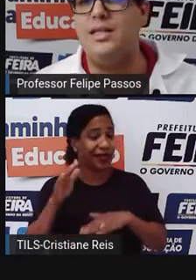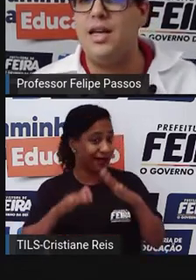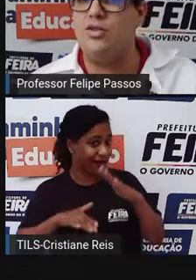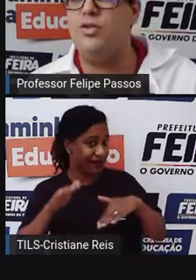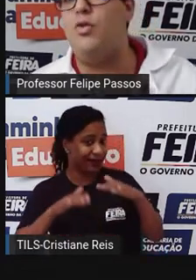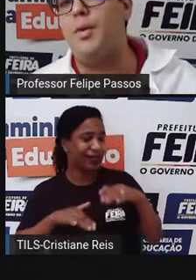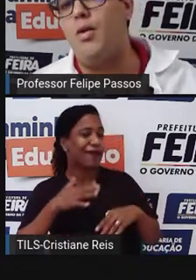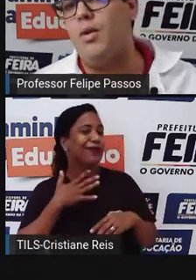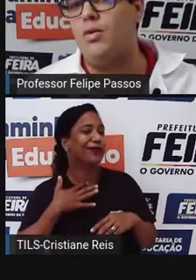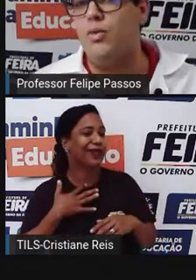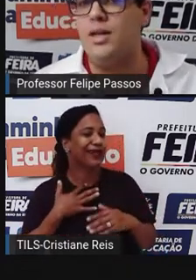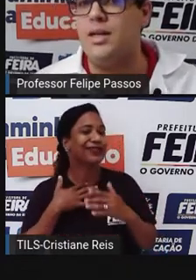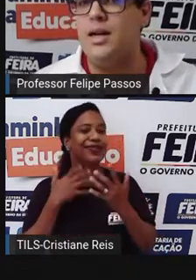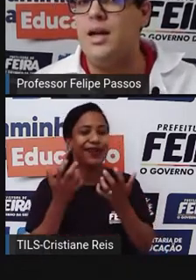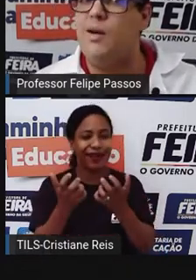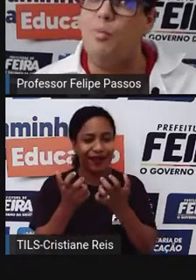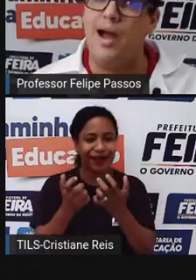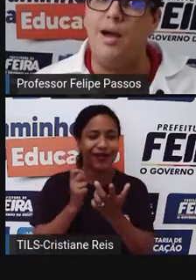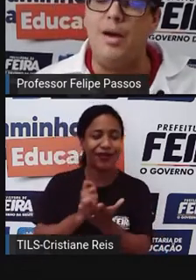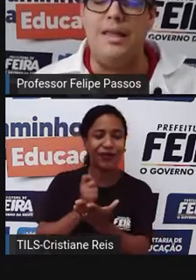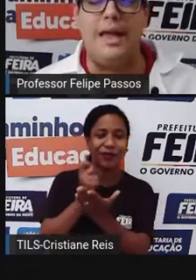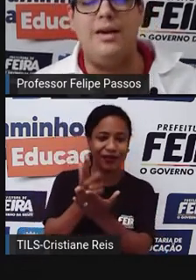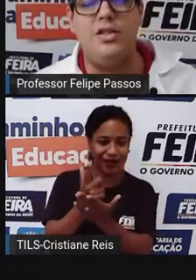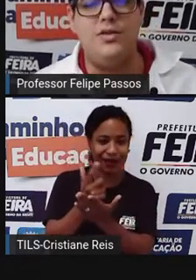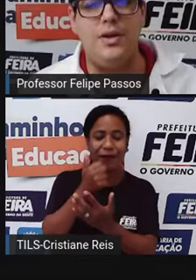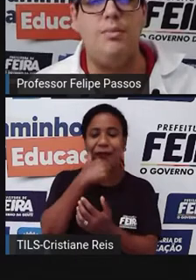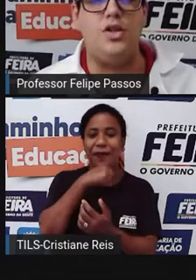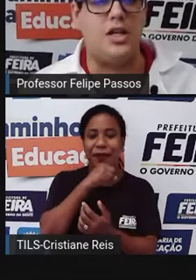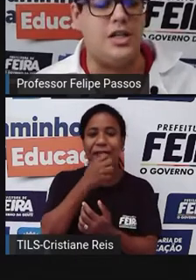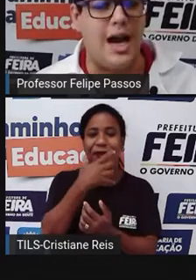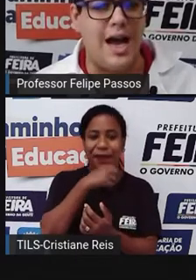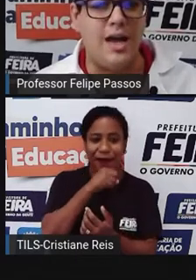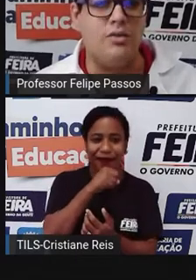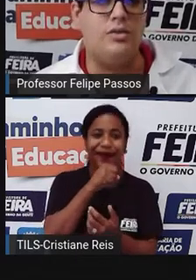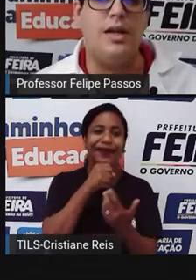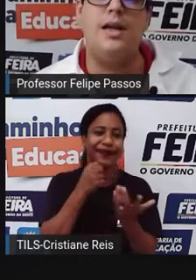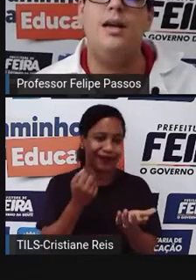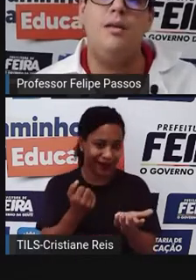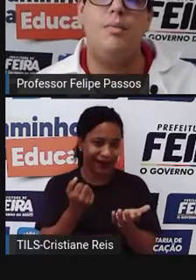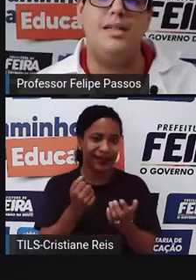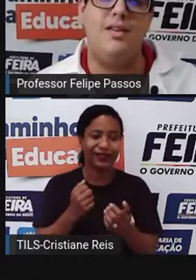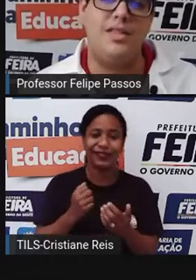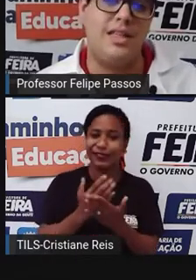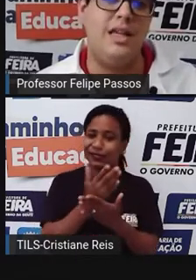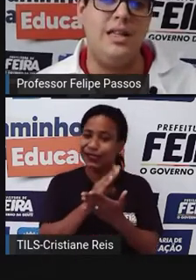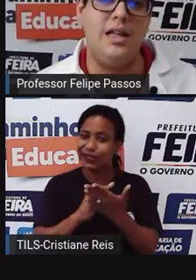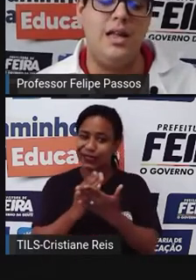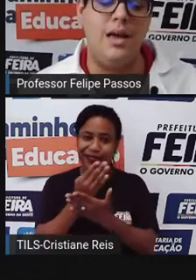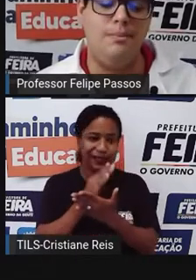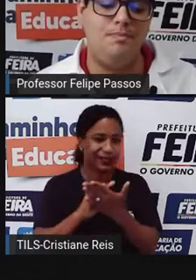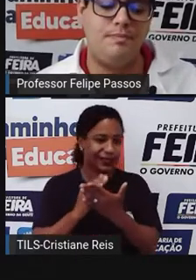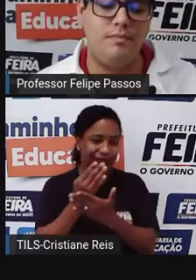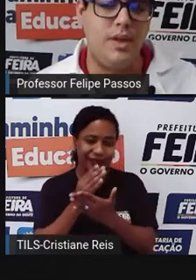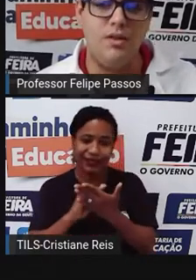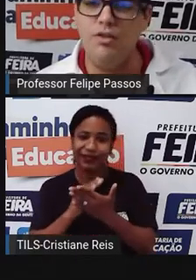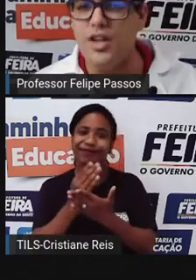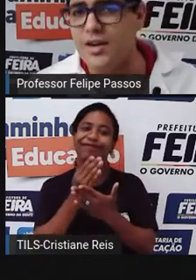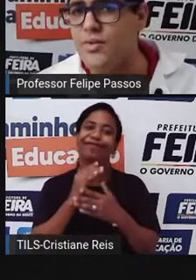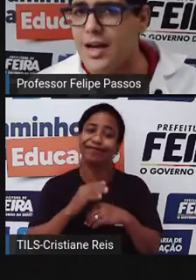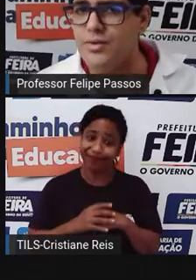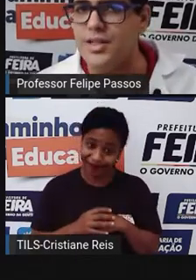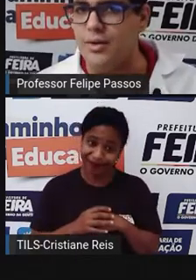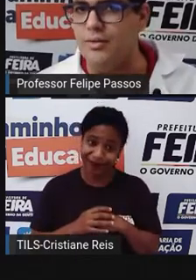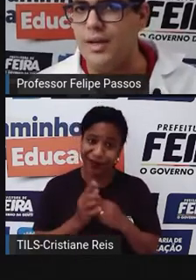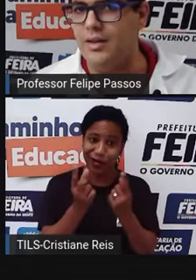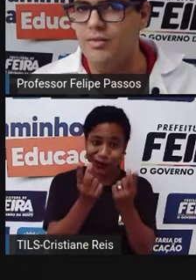tem um desejo de comprar alguma coisa, o pai e a mãe negam, a gente fica meio chateado, né? Mas você tem que entender que o